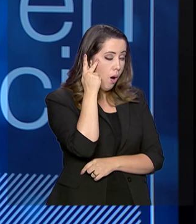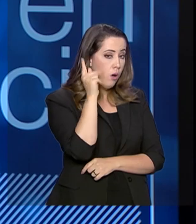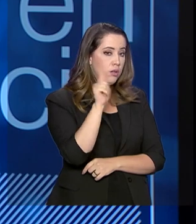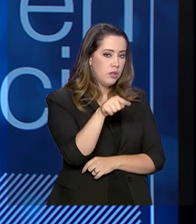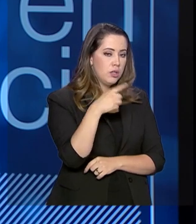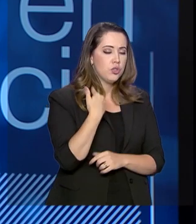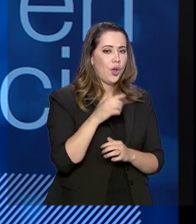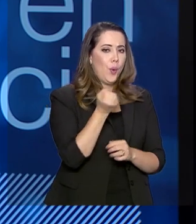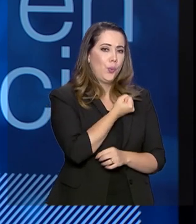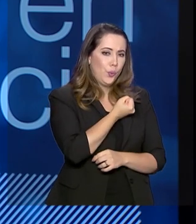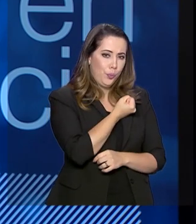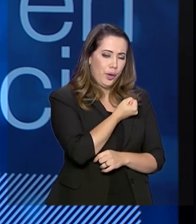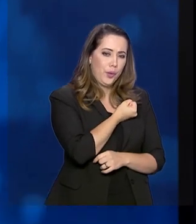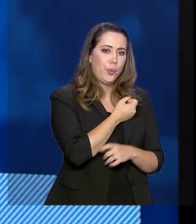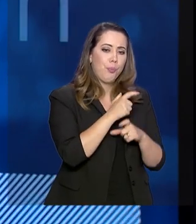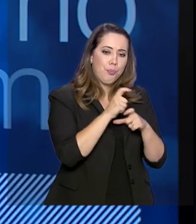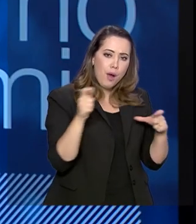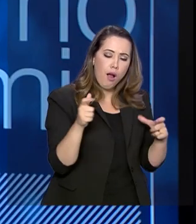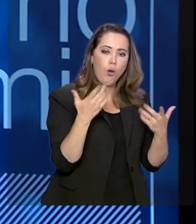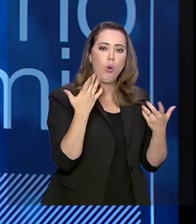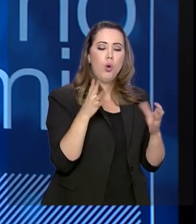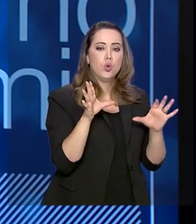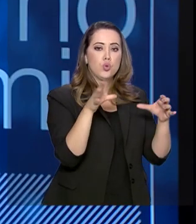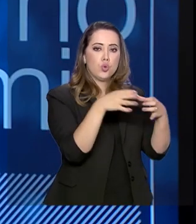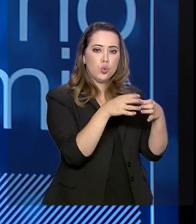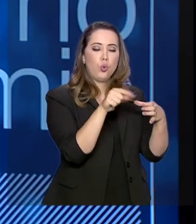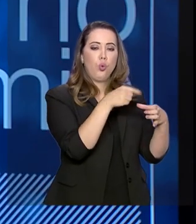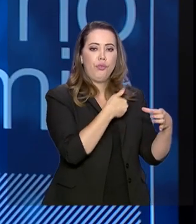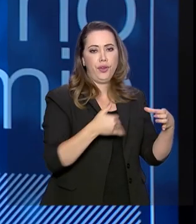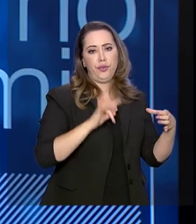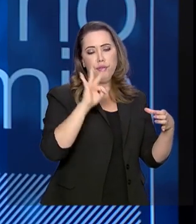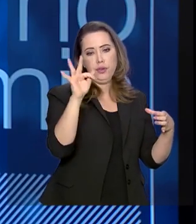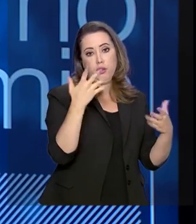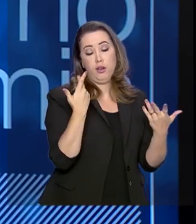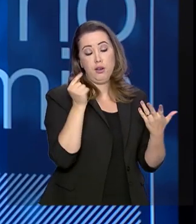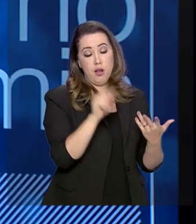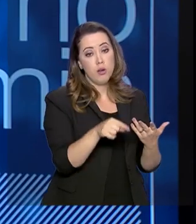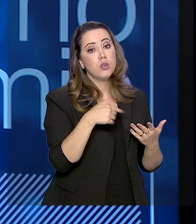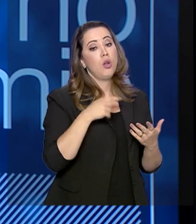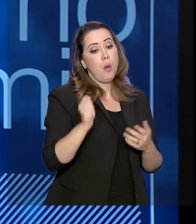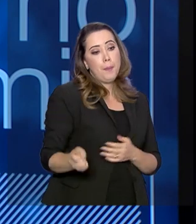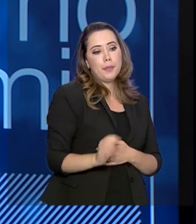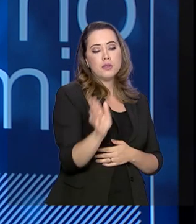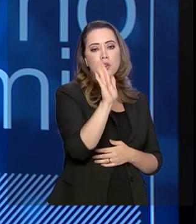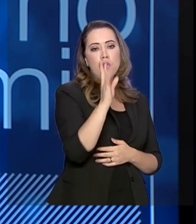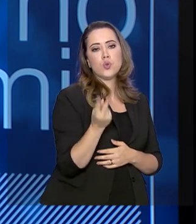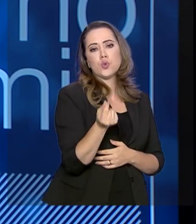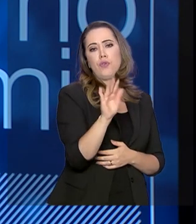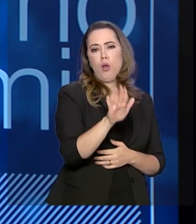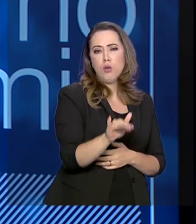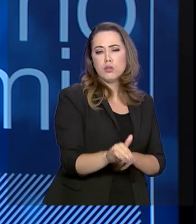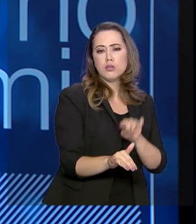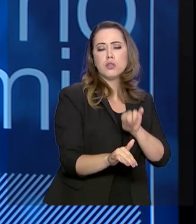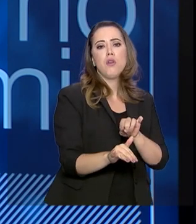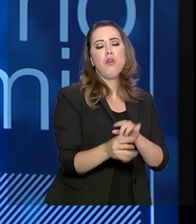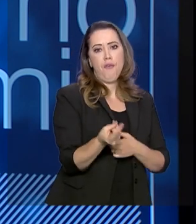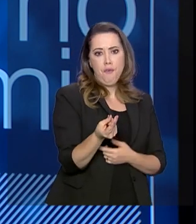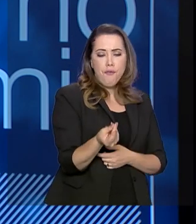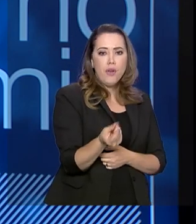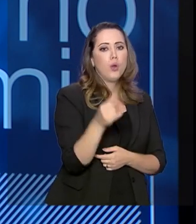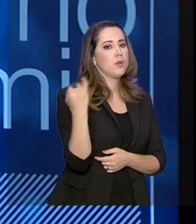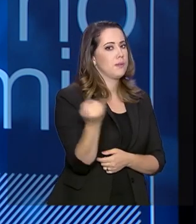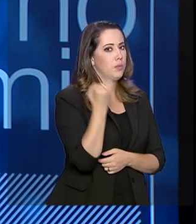concentração maior de órgãos federais. Fizemos recentemente as licitações lá, os preços extremamente